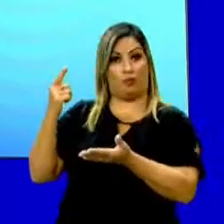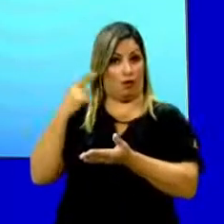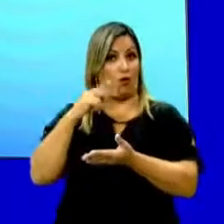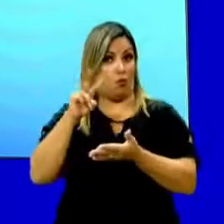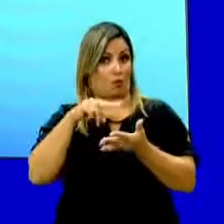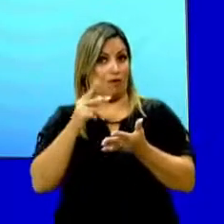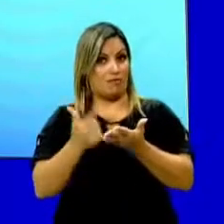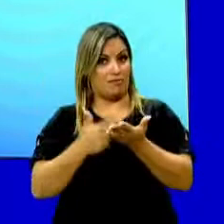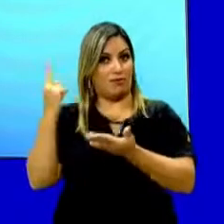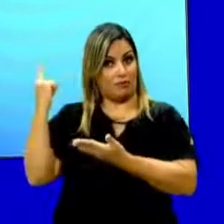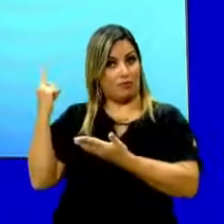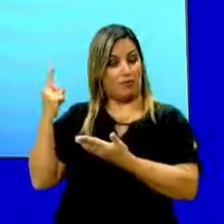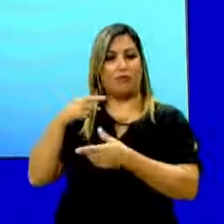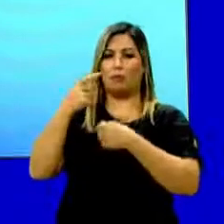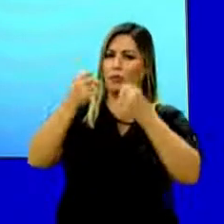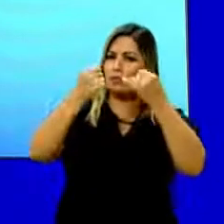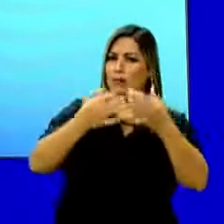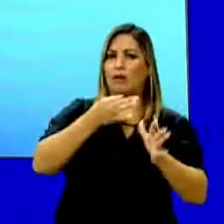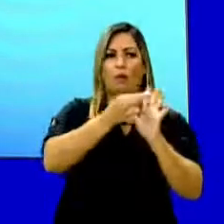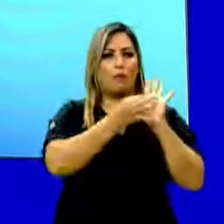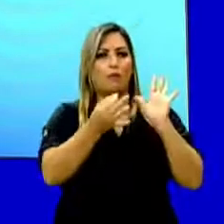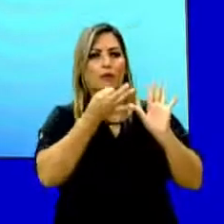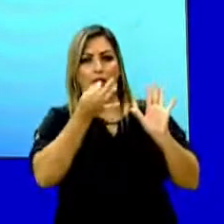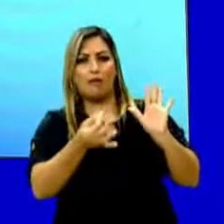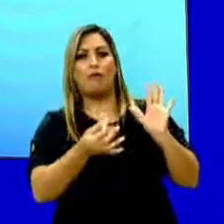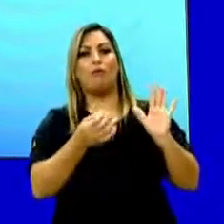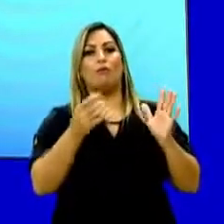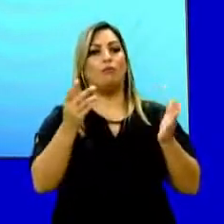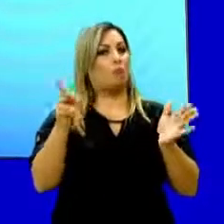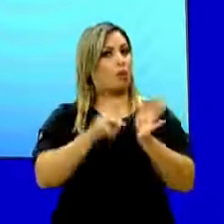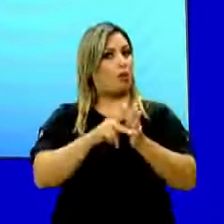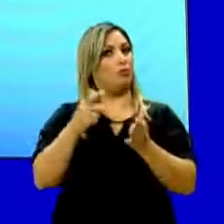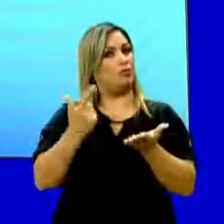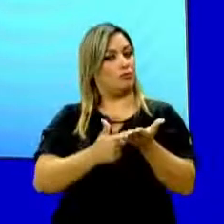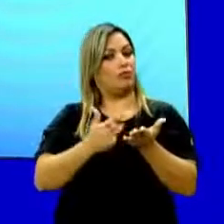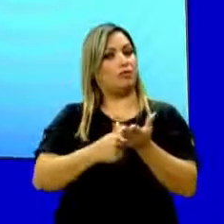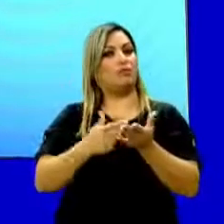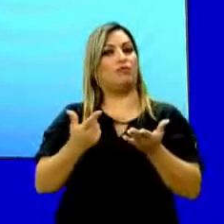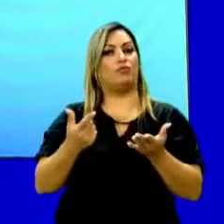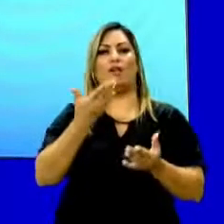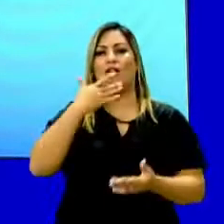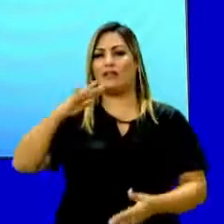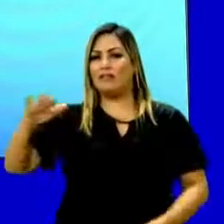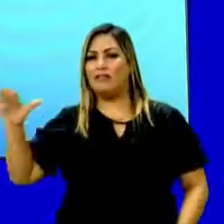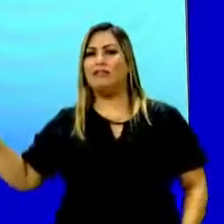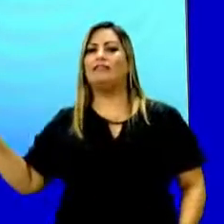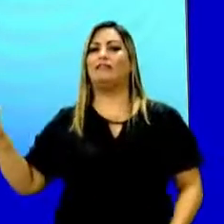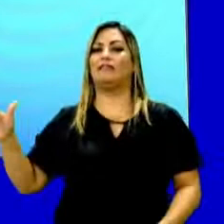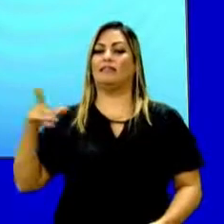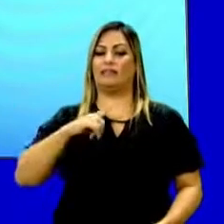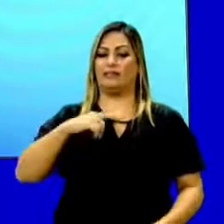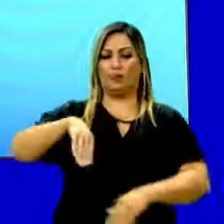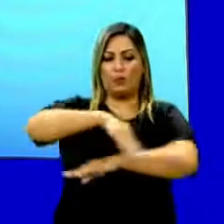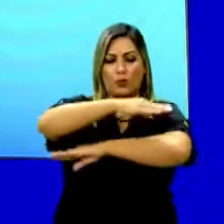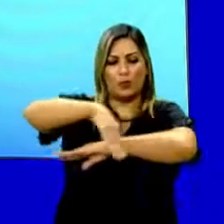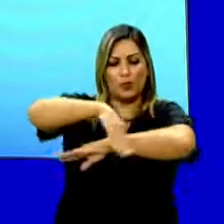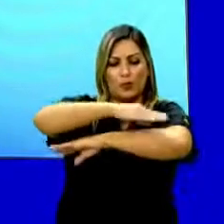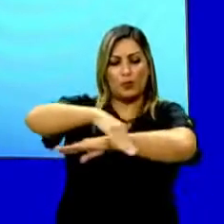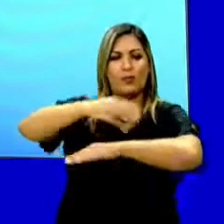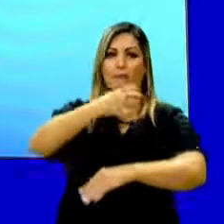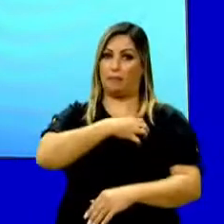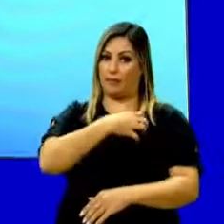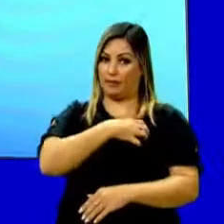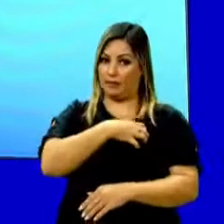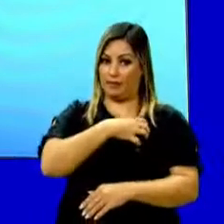escrever, opinando criticamente sobre essa obra, que falam das crianças em estado de rua, na